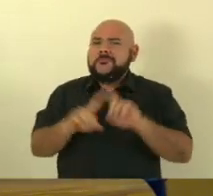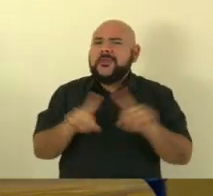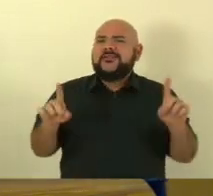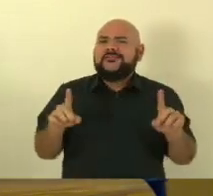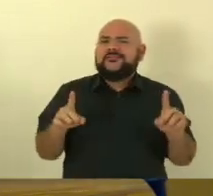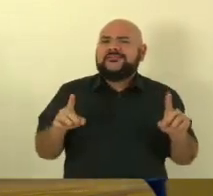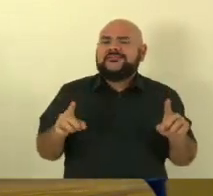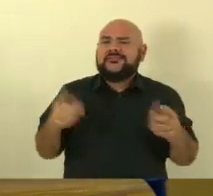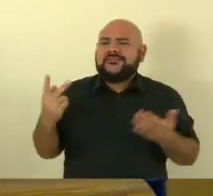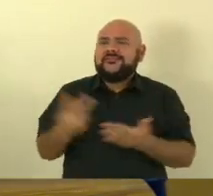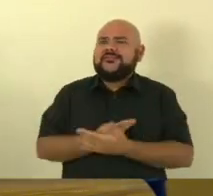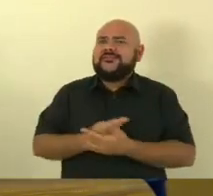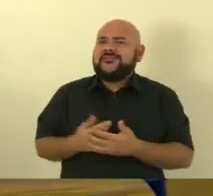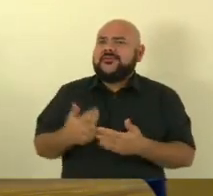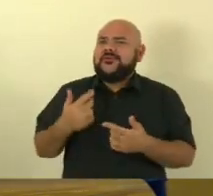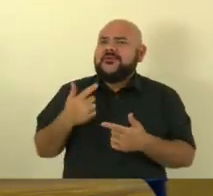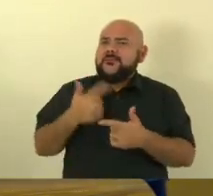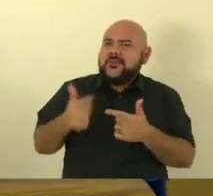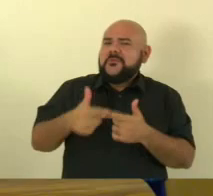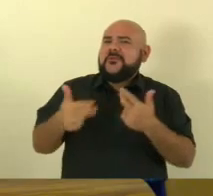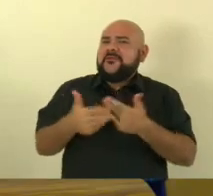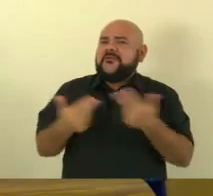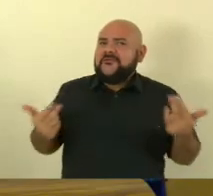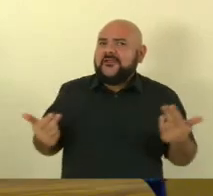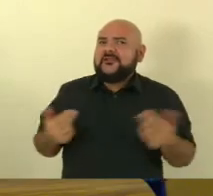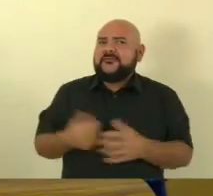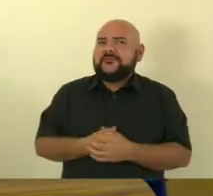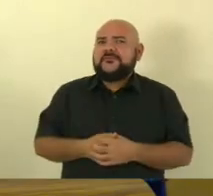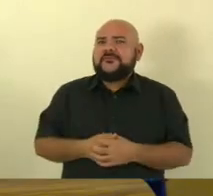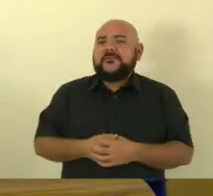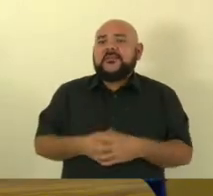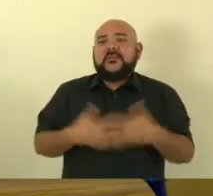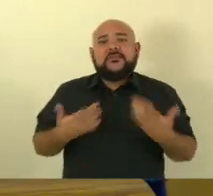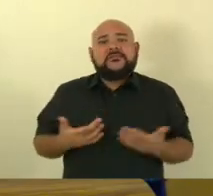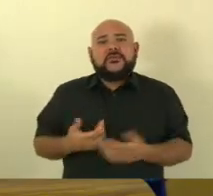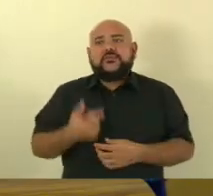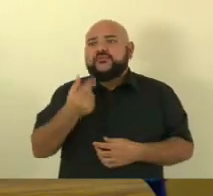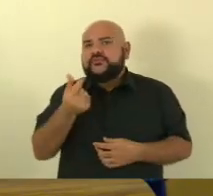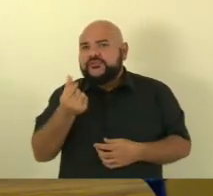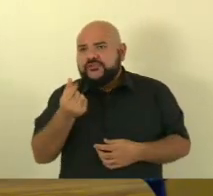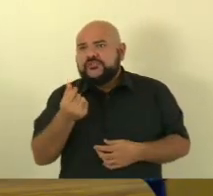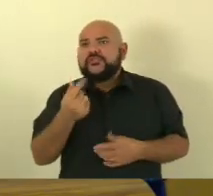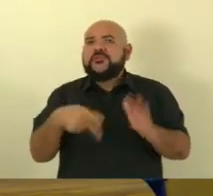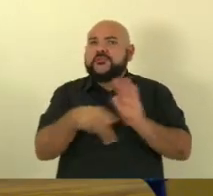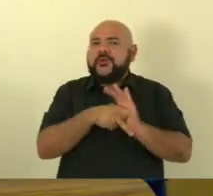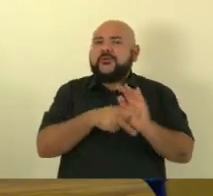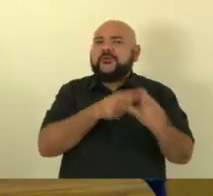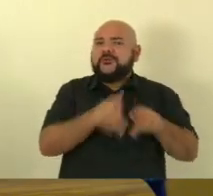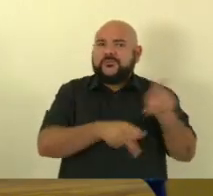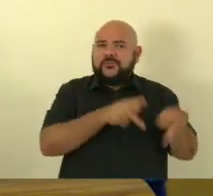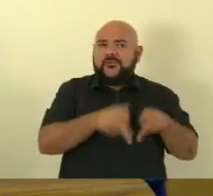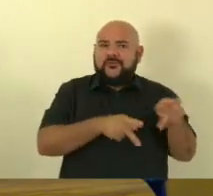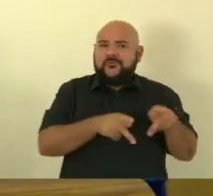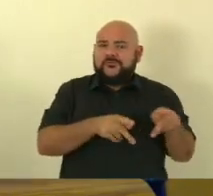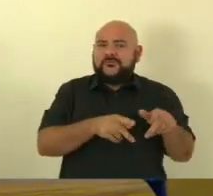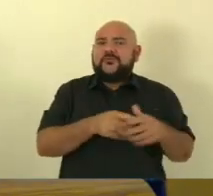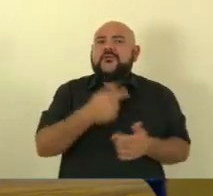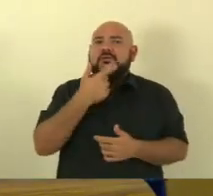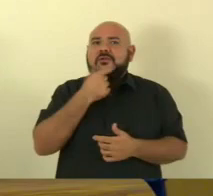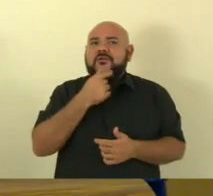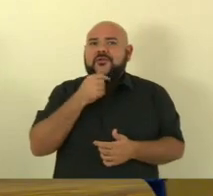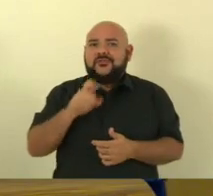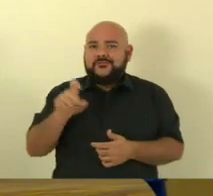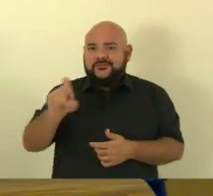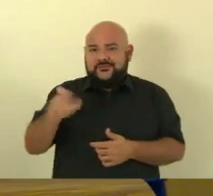mesmo patrocinando com dinheiro público um ex-comentarista da Globo ele